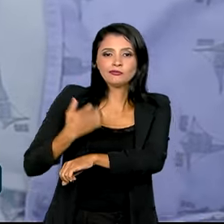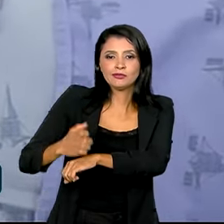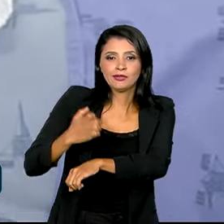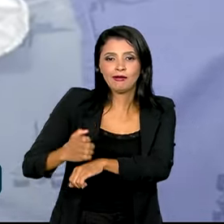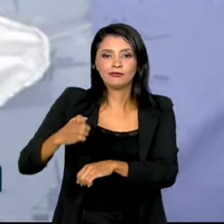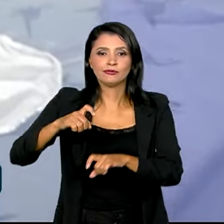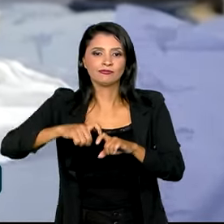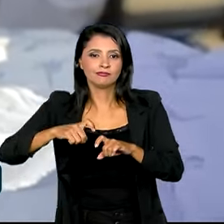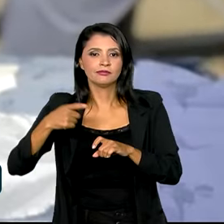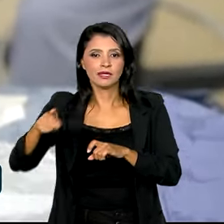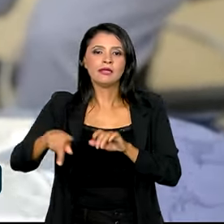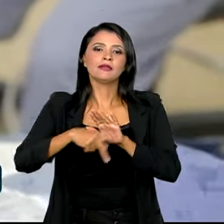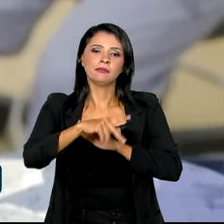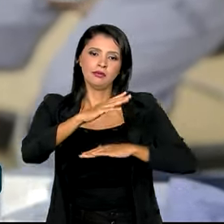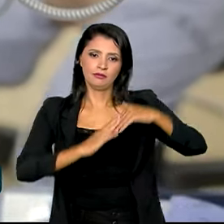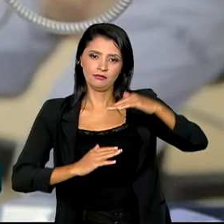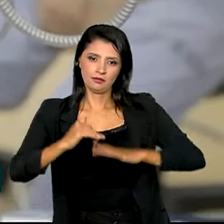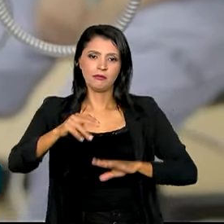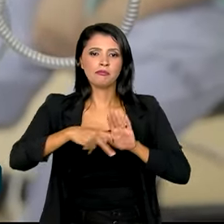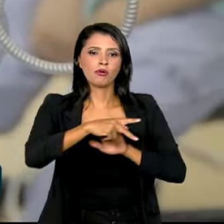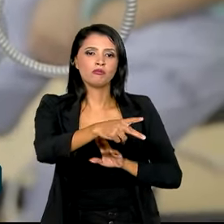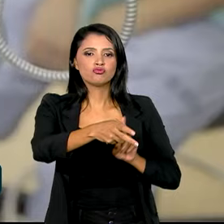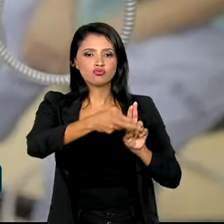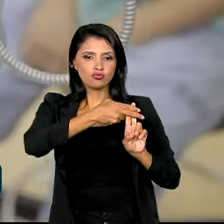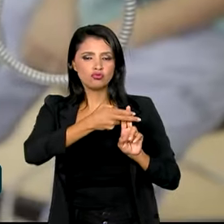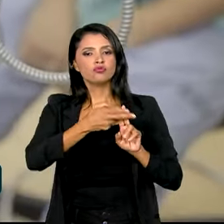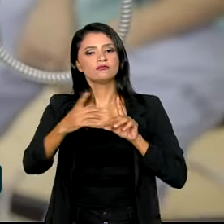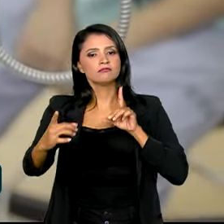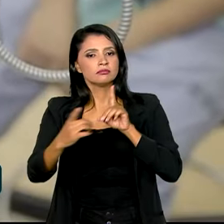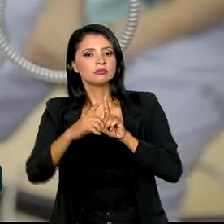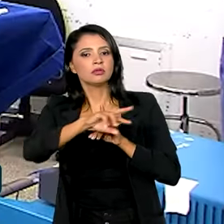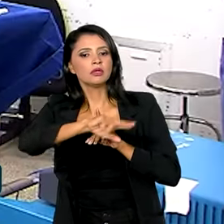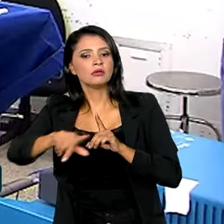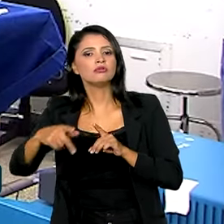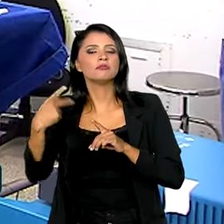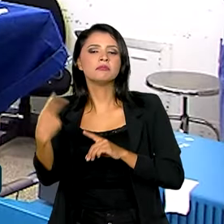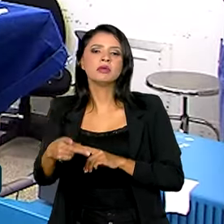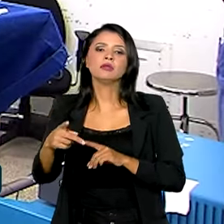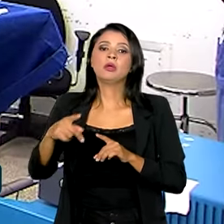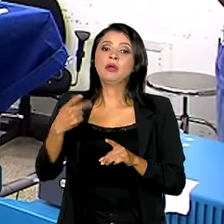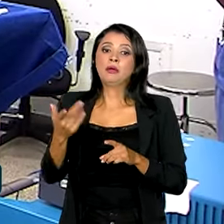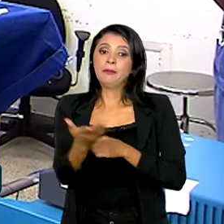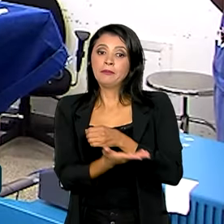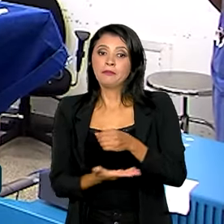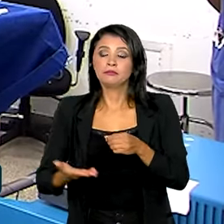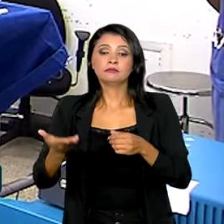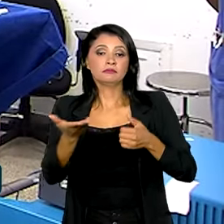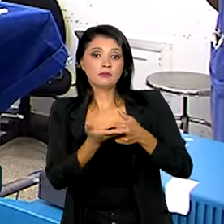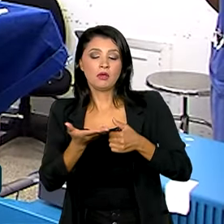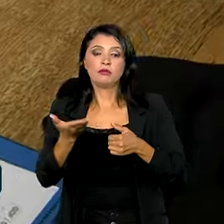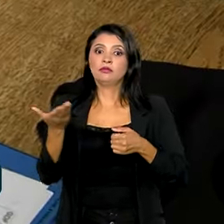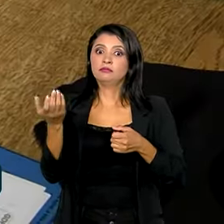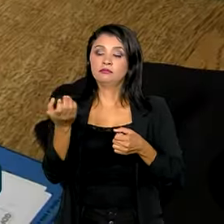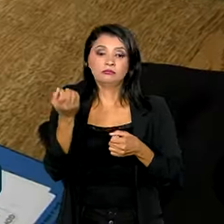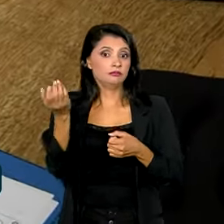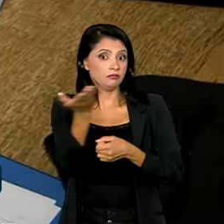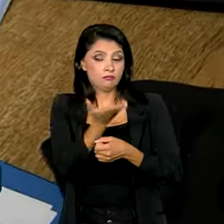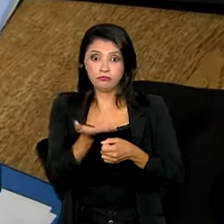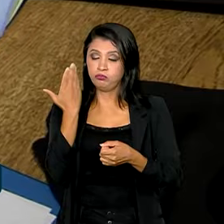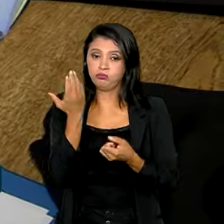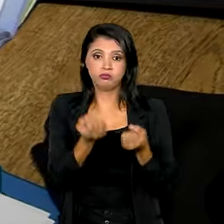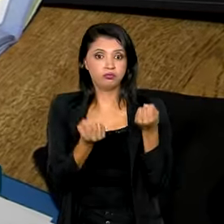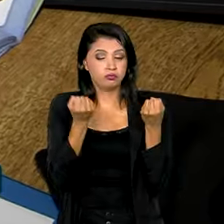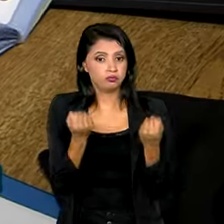Os profissionais do SUS atuam em atendimentos de baixa, média e alta complexidade. Os